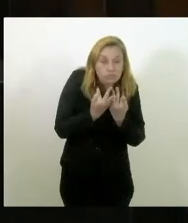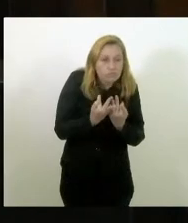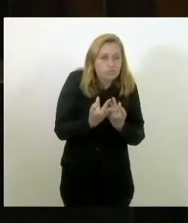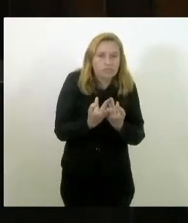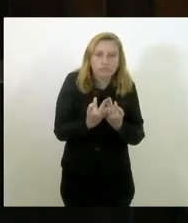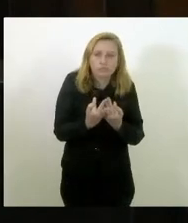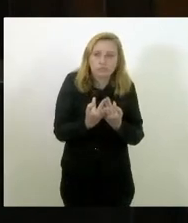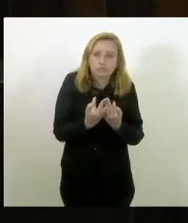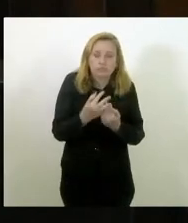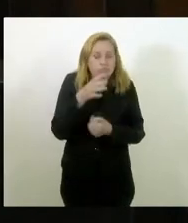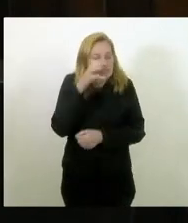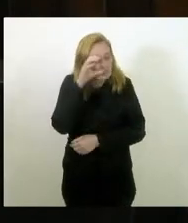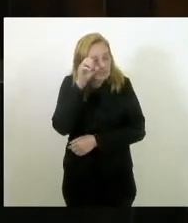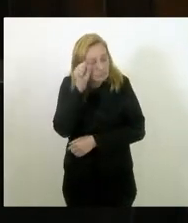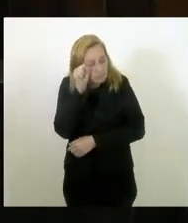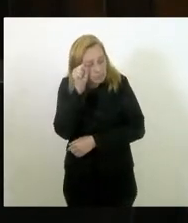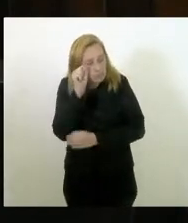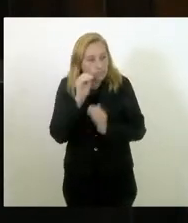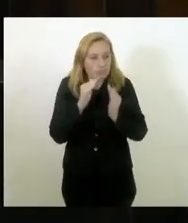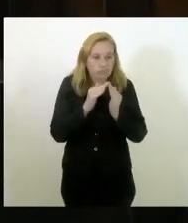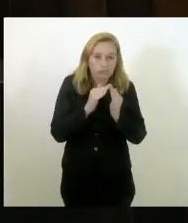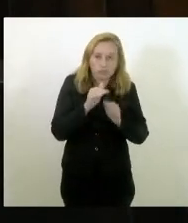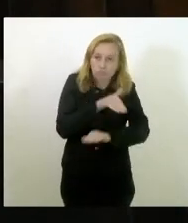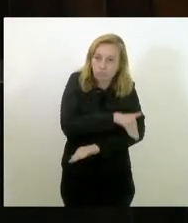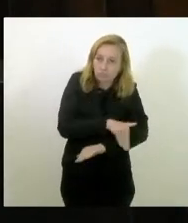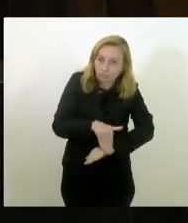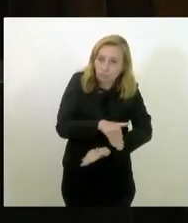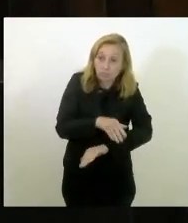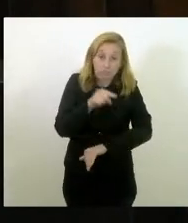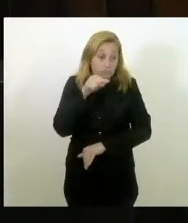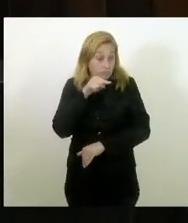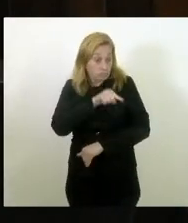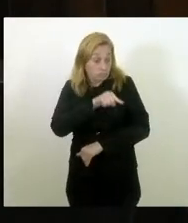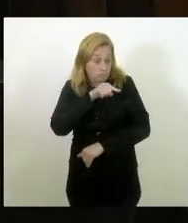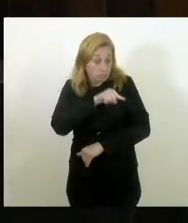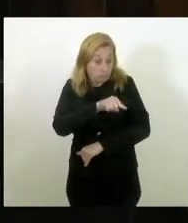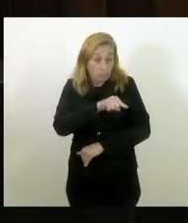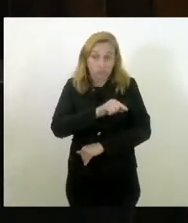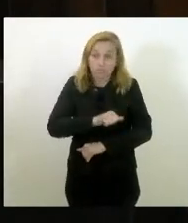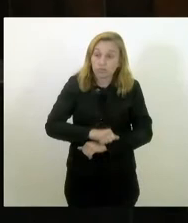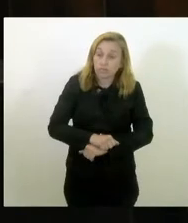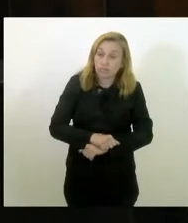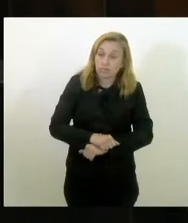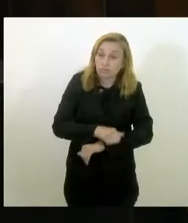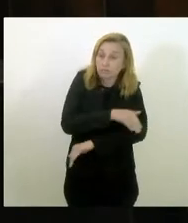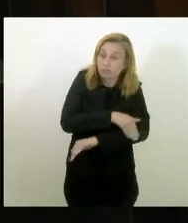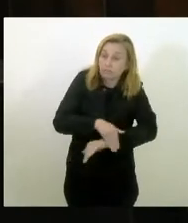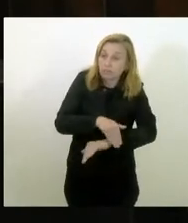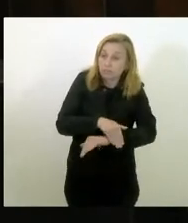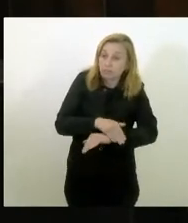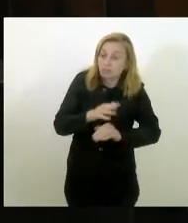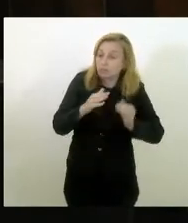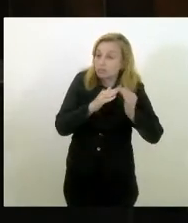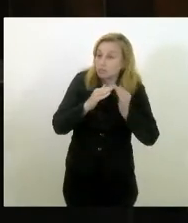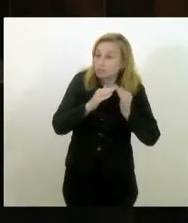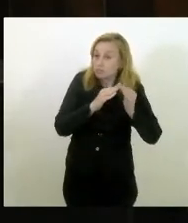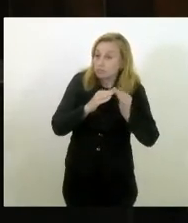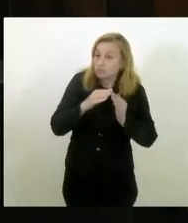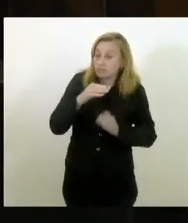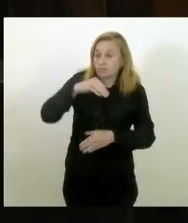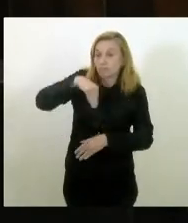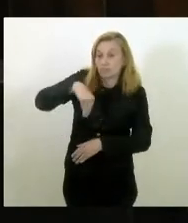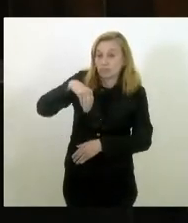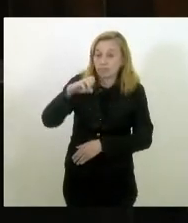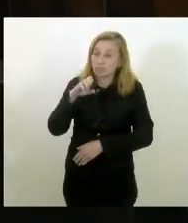dormindo, morando na rua. Aqui, na rua, paralela à rua México,